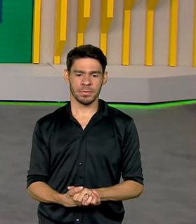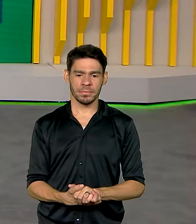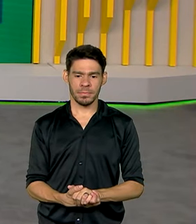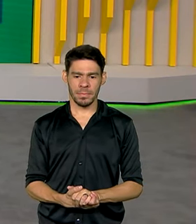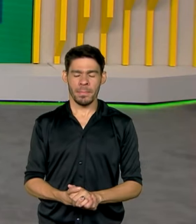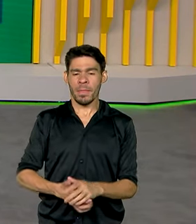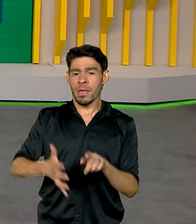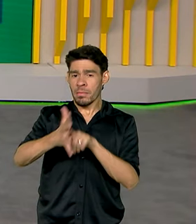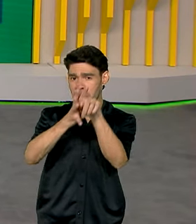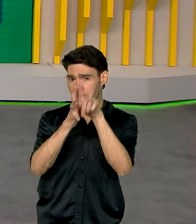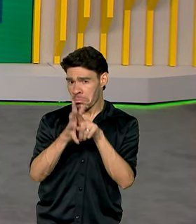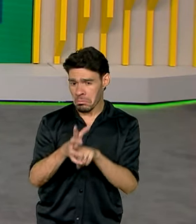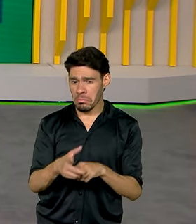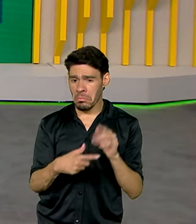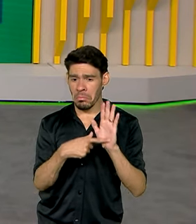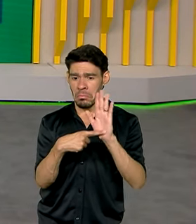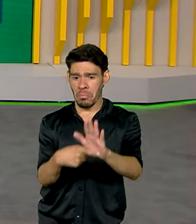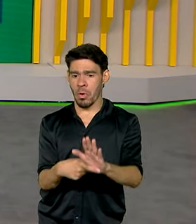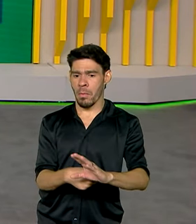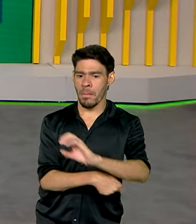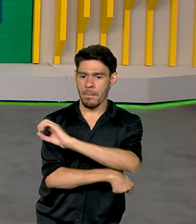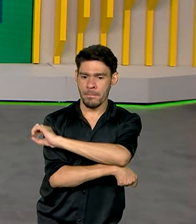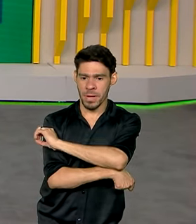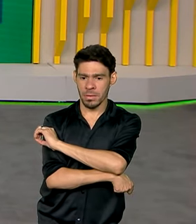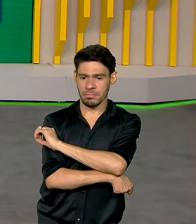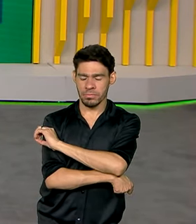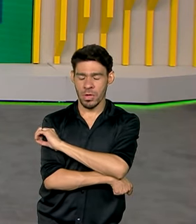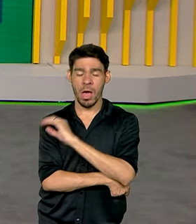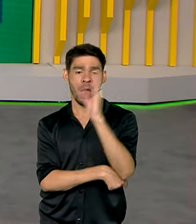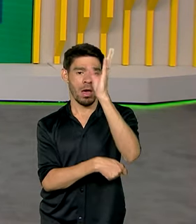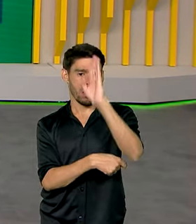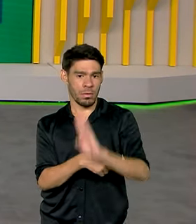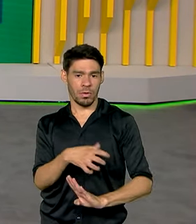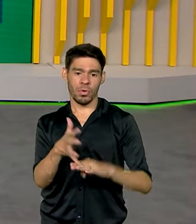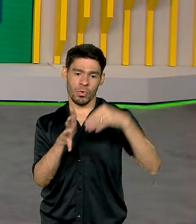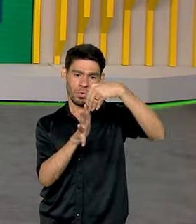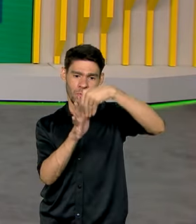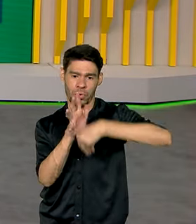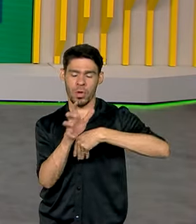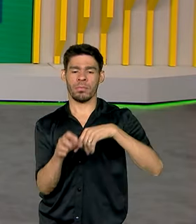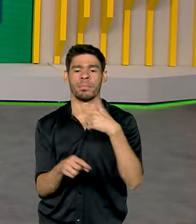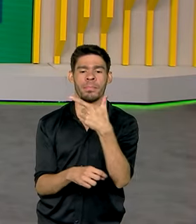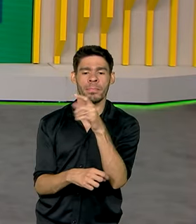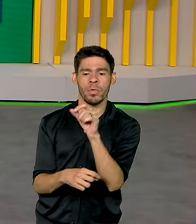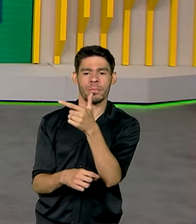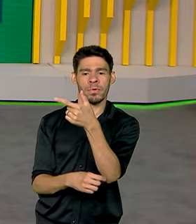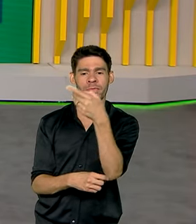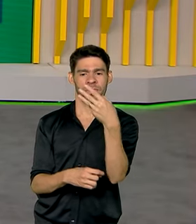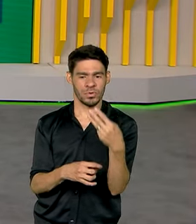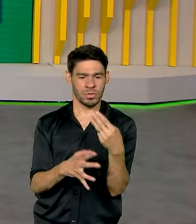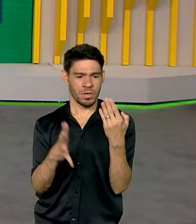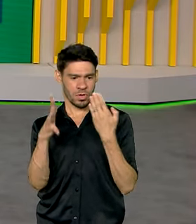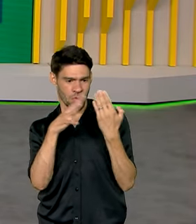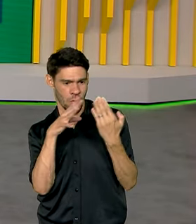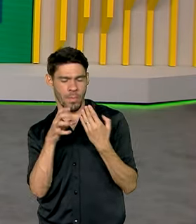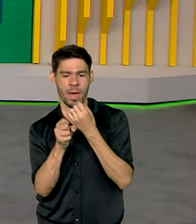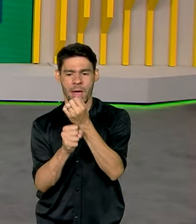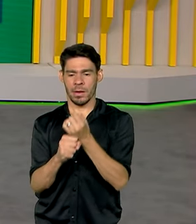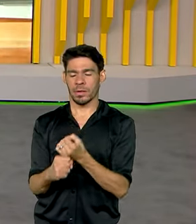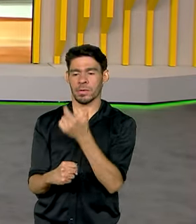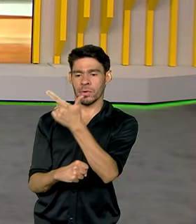O levantamento mostra que o analfabetismo do Brasil caiu em 2023 em relação ao ano de 2022.